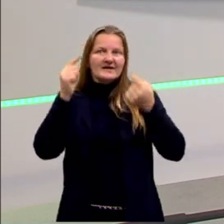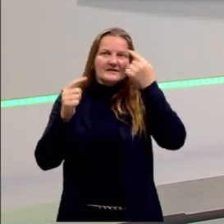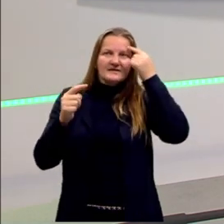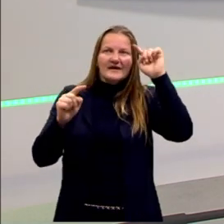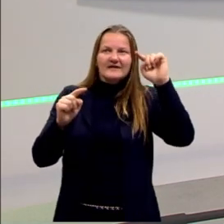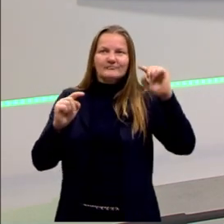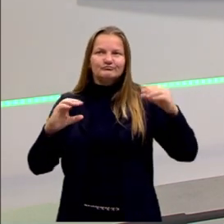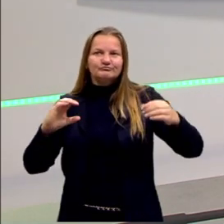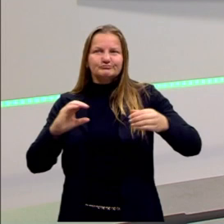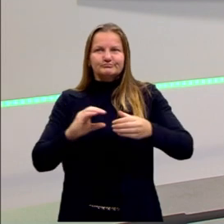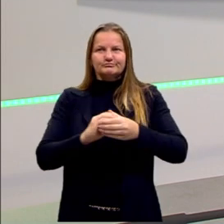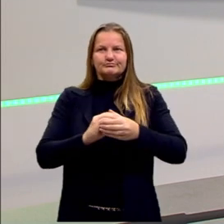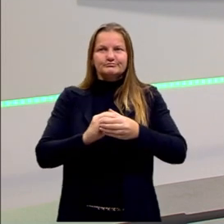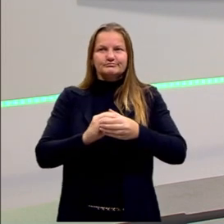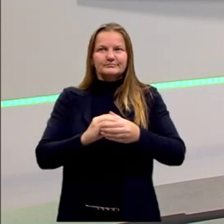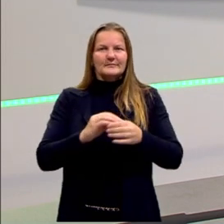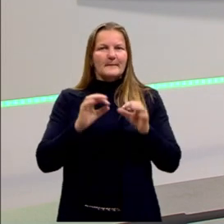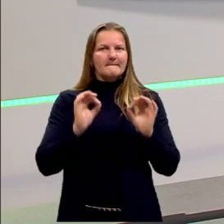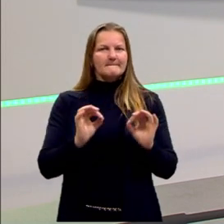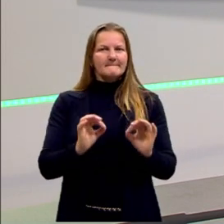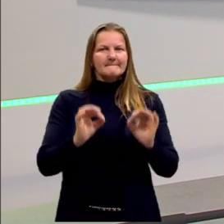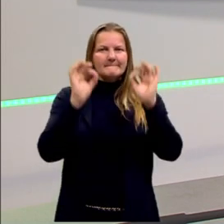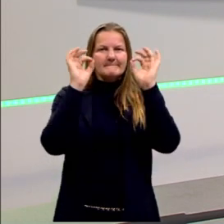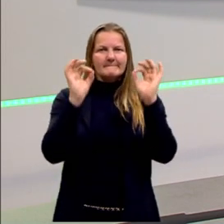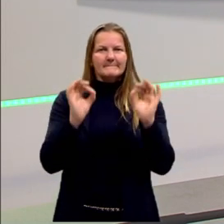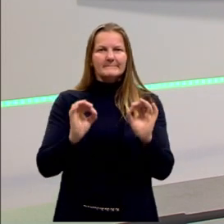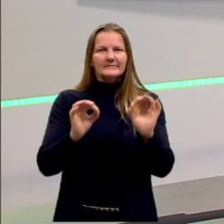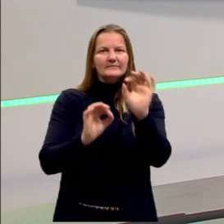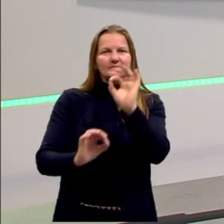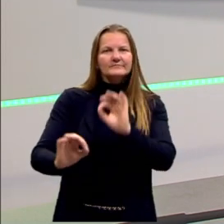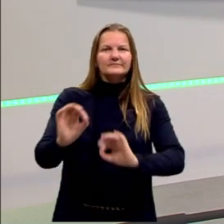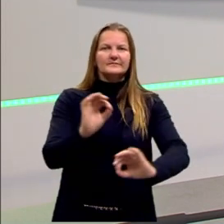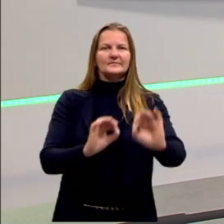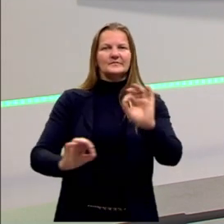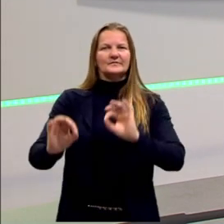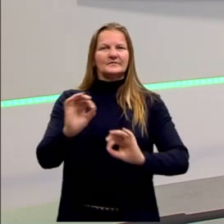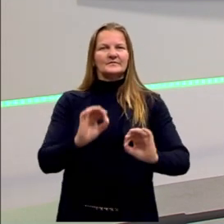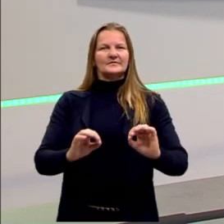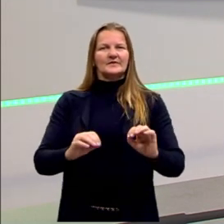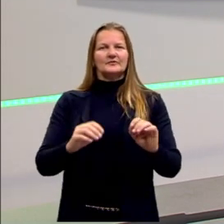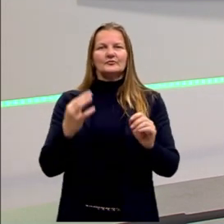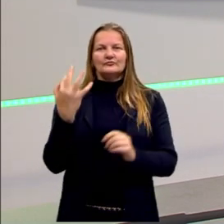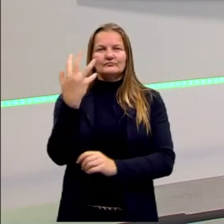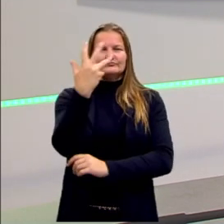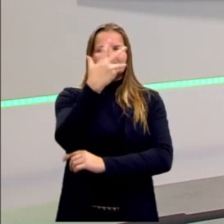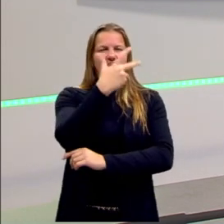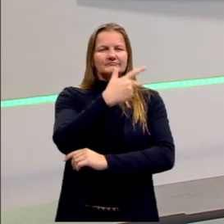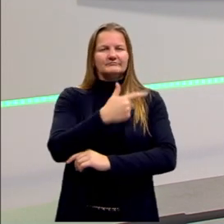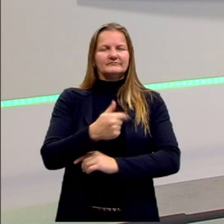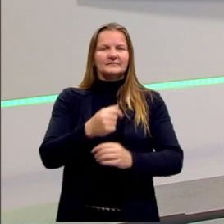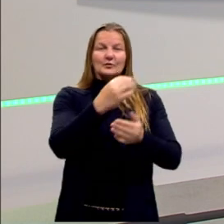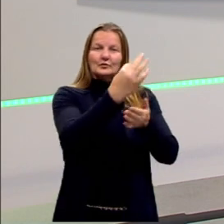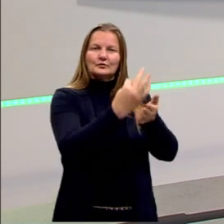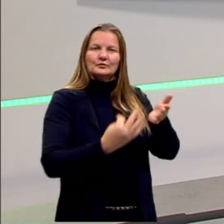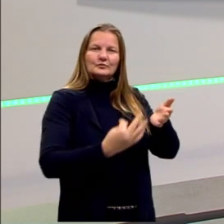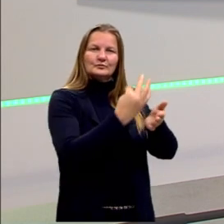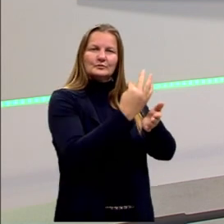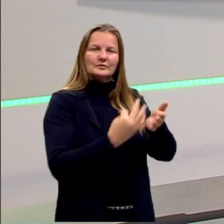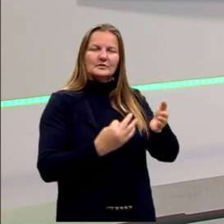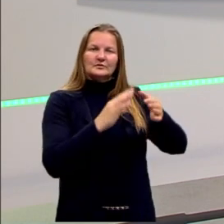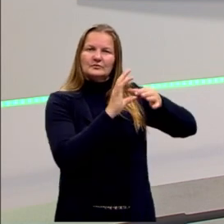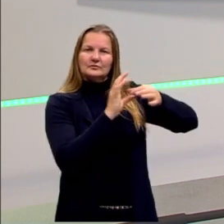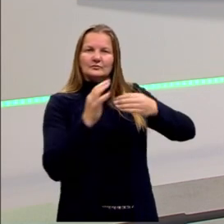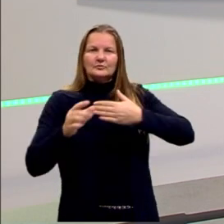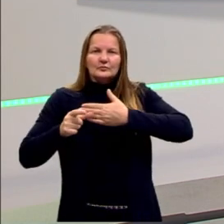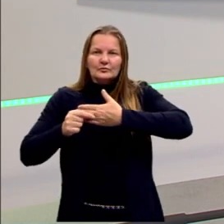antes eram tão diferentes, tão desconexas, de modo a que elas formem uma figura coerente